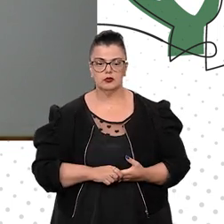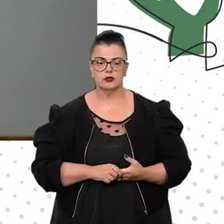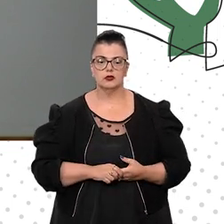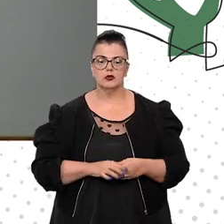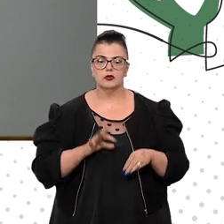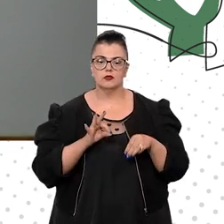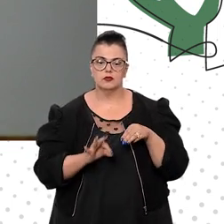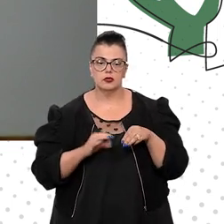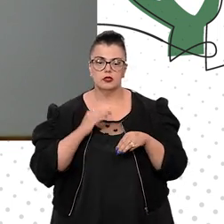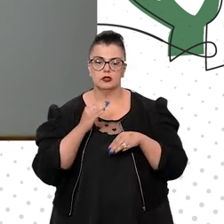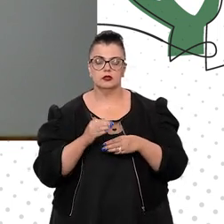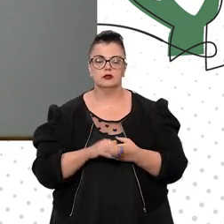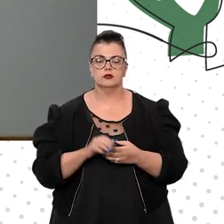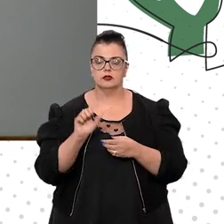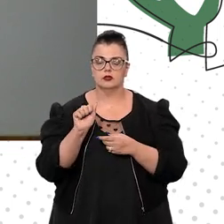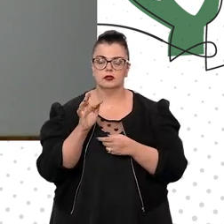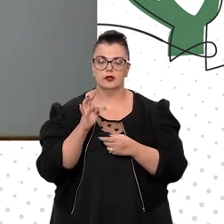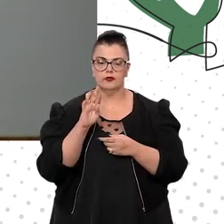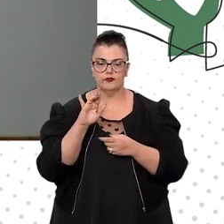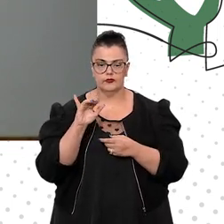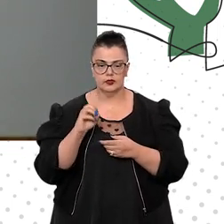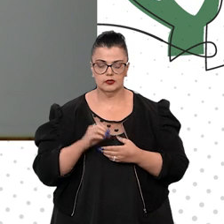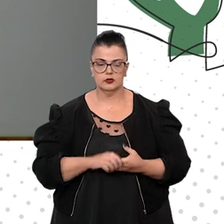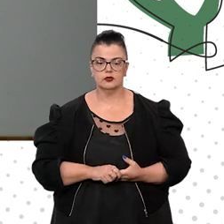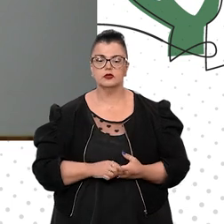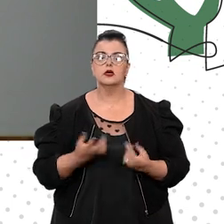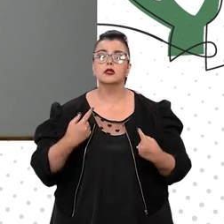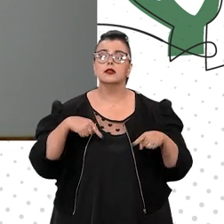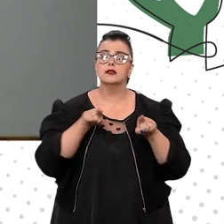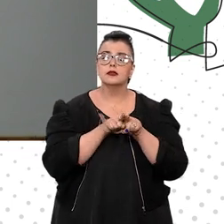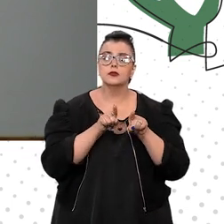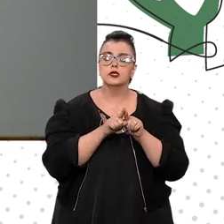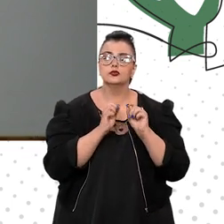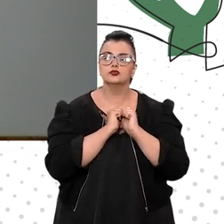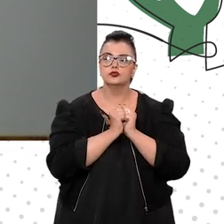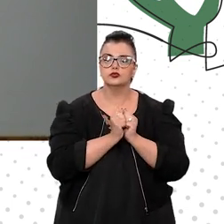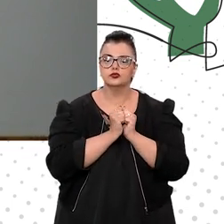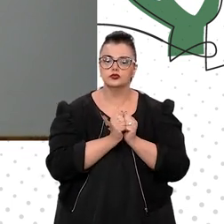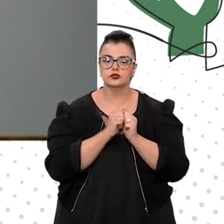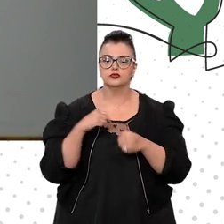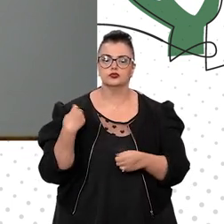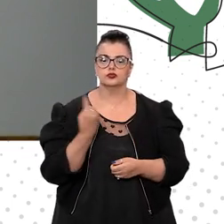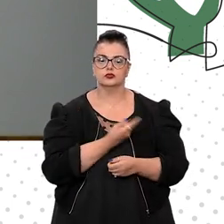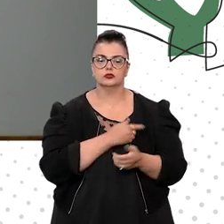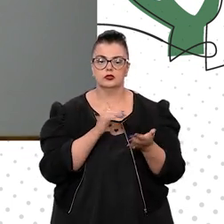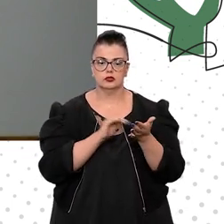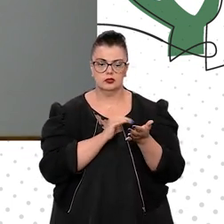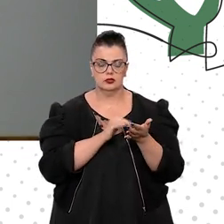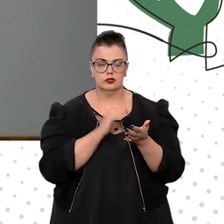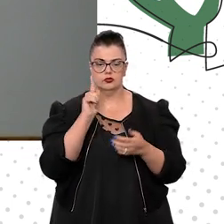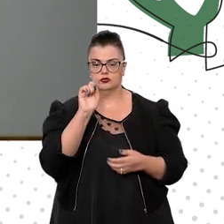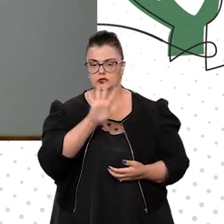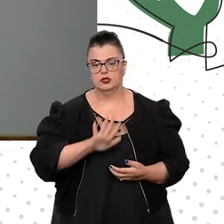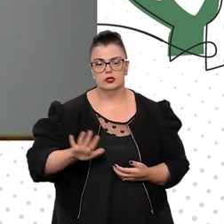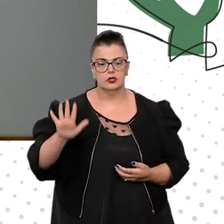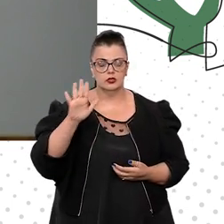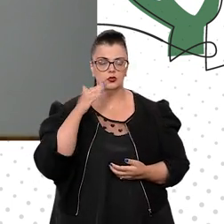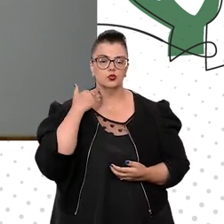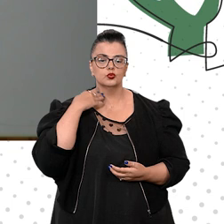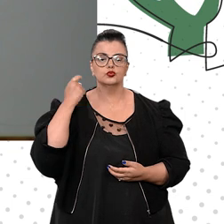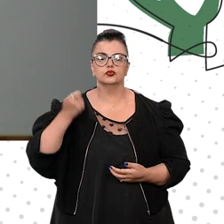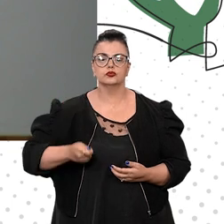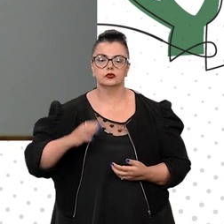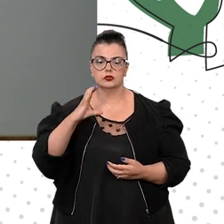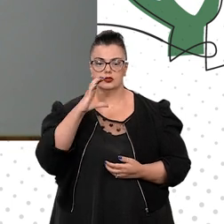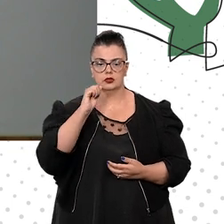ministro Afrânio Vilela. Também estão aqui conosco, o secretário-geral da Presidência, o juiz Carl Smith,